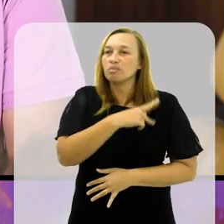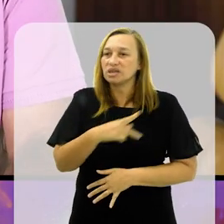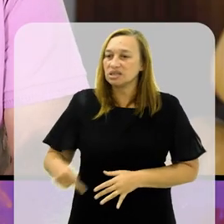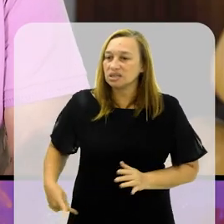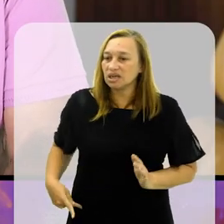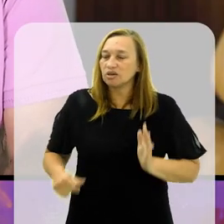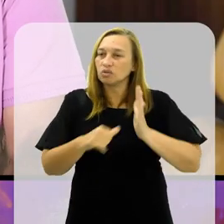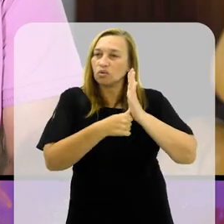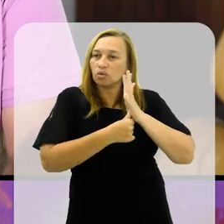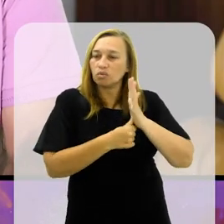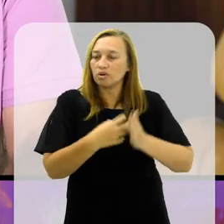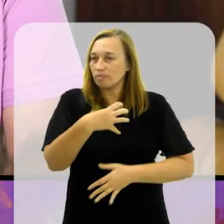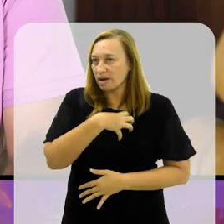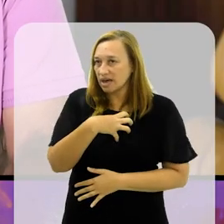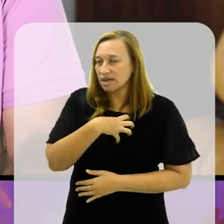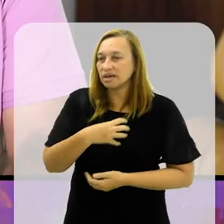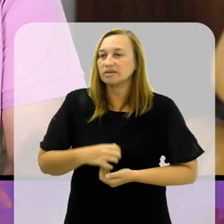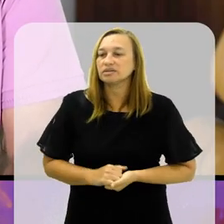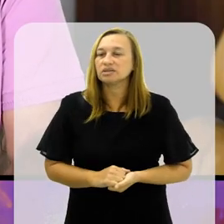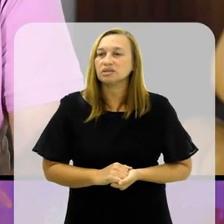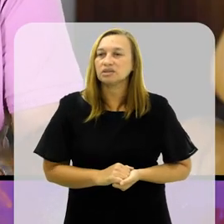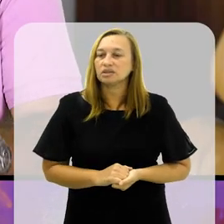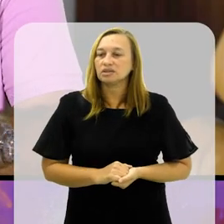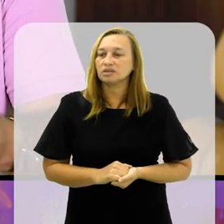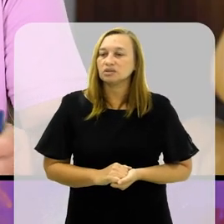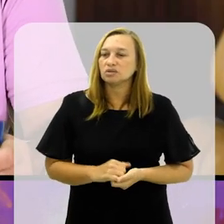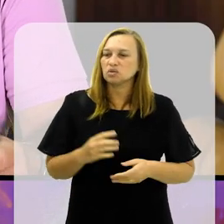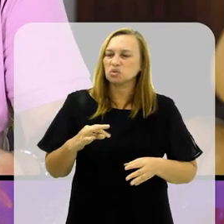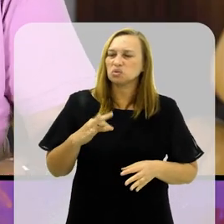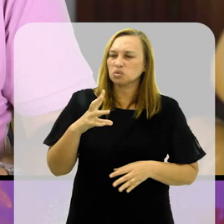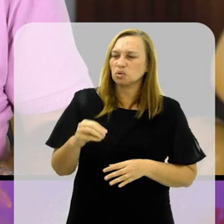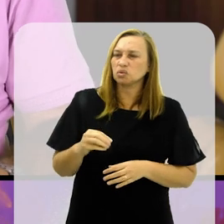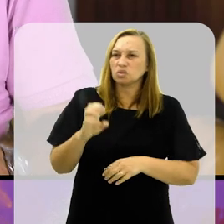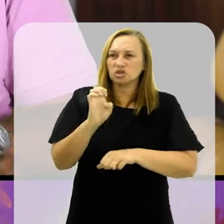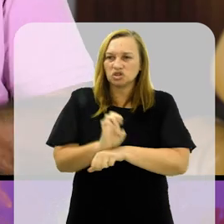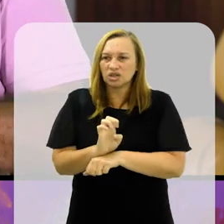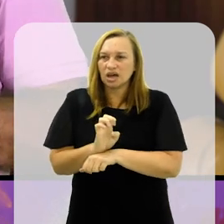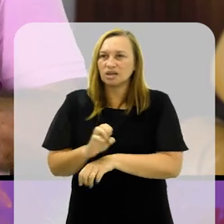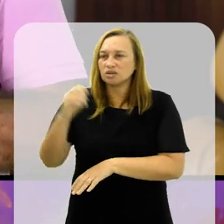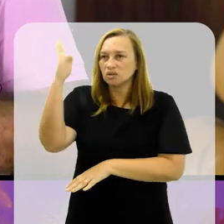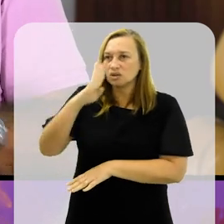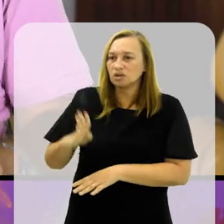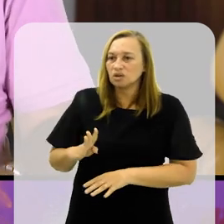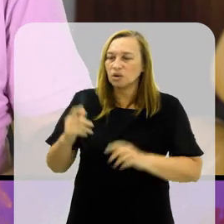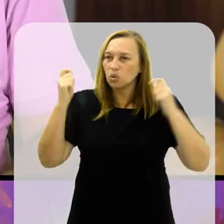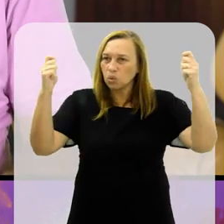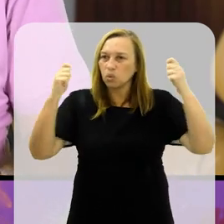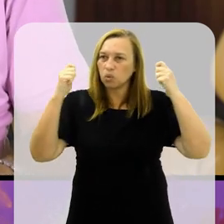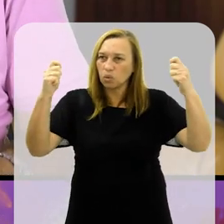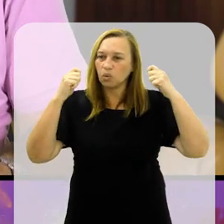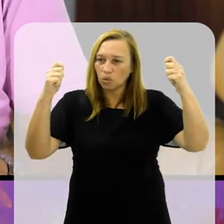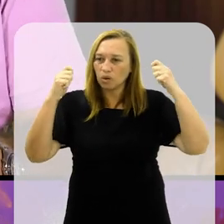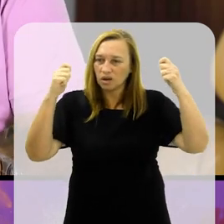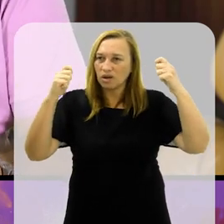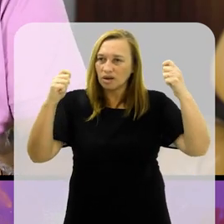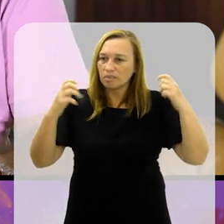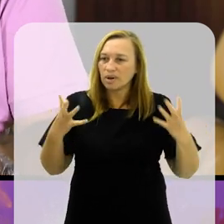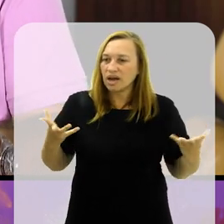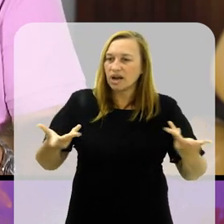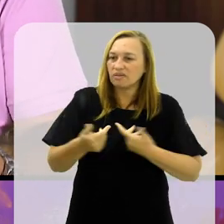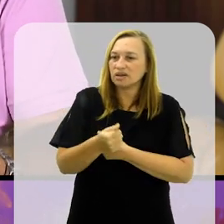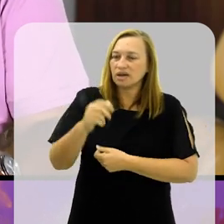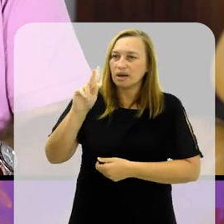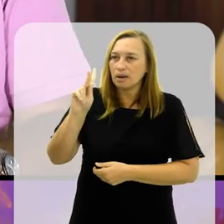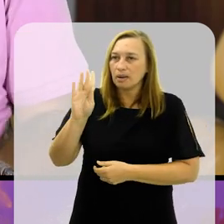Bahia, que é um co-irmão dos clubes aqui do Rio de Janeiro, de todo o Brasil, tem uma torcida maravilhosa que grita Bahia!